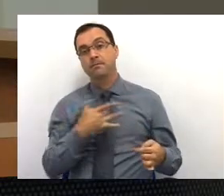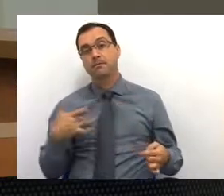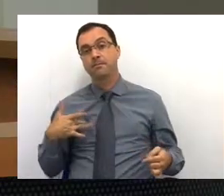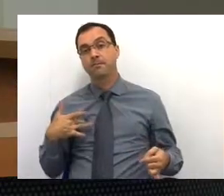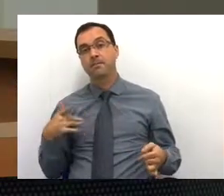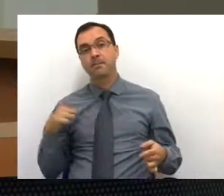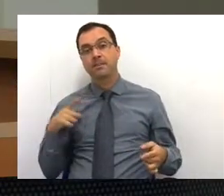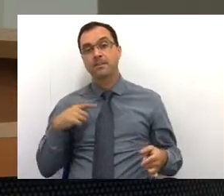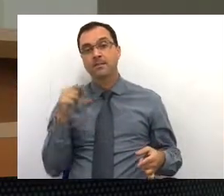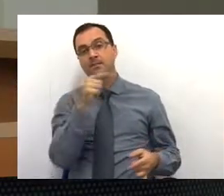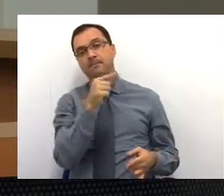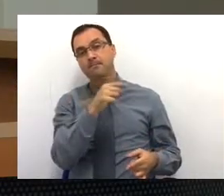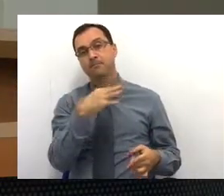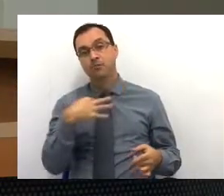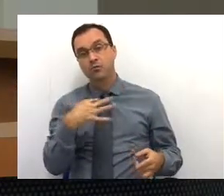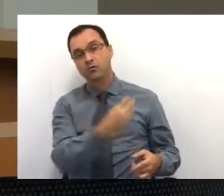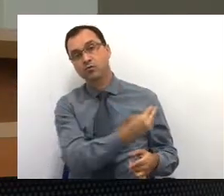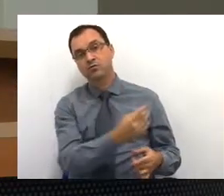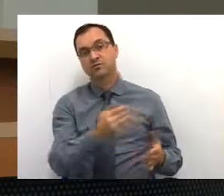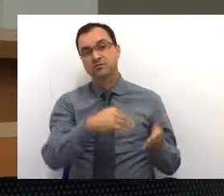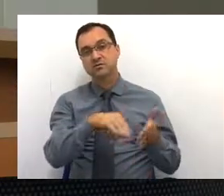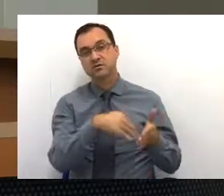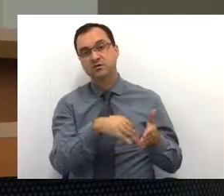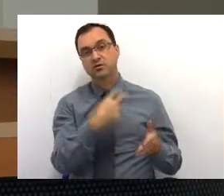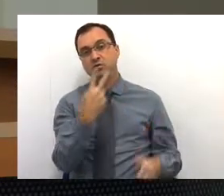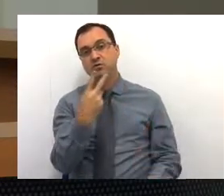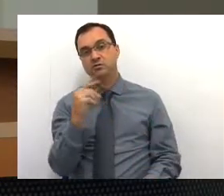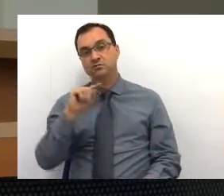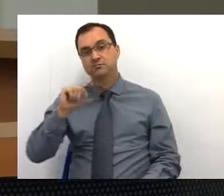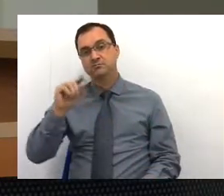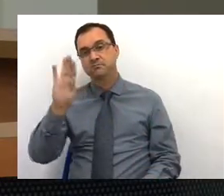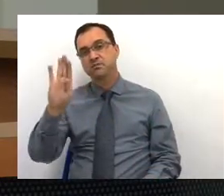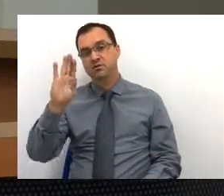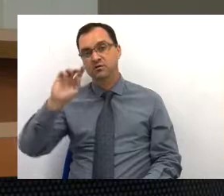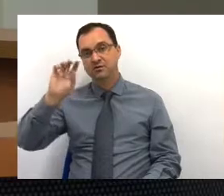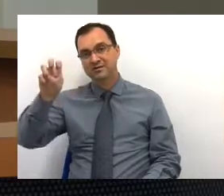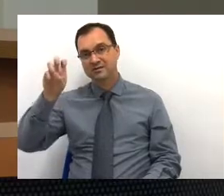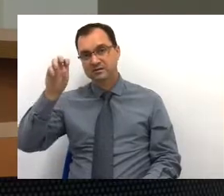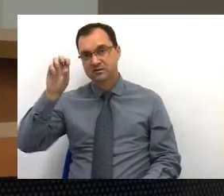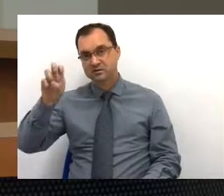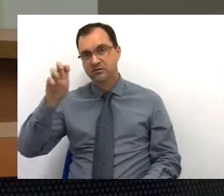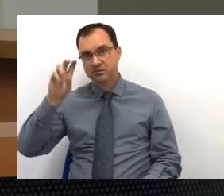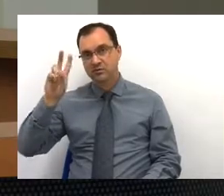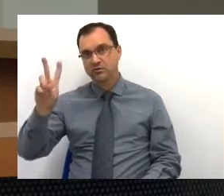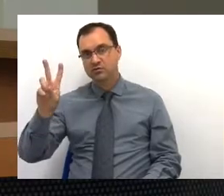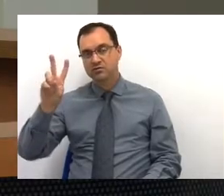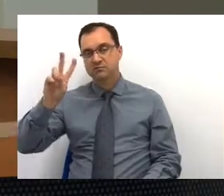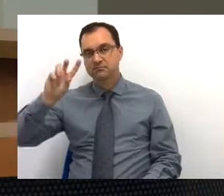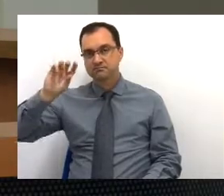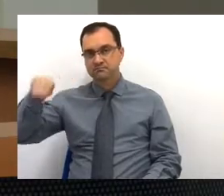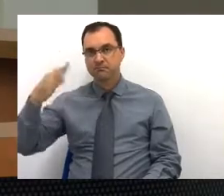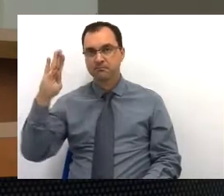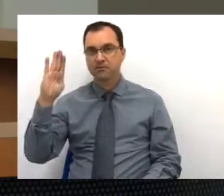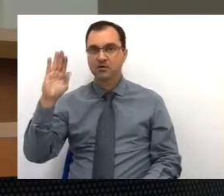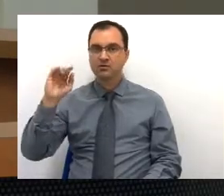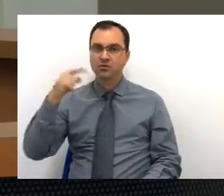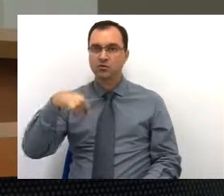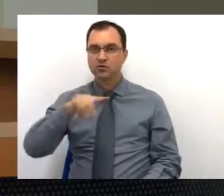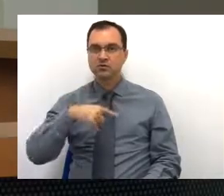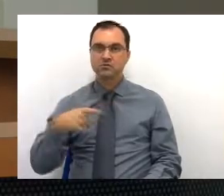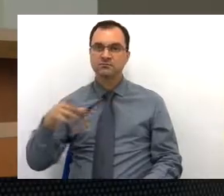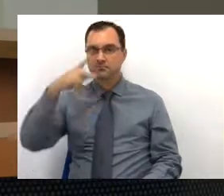tem lá, de todas as outras secretarias, 2 bilhões e 551 milhões, e nós temos uma participação de